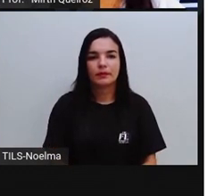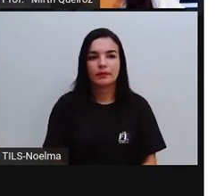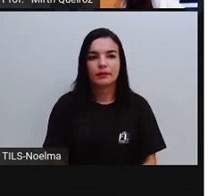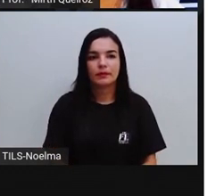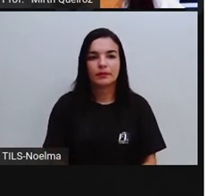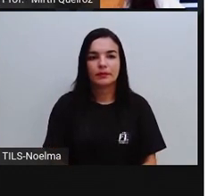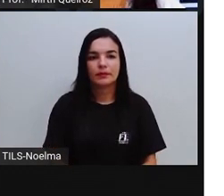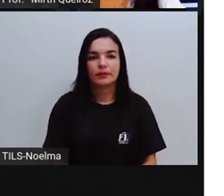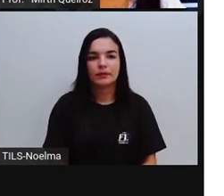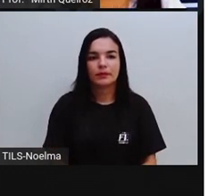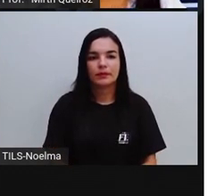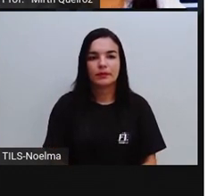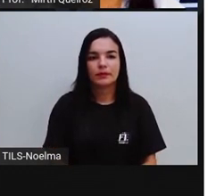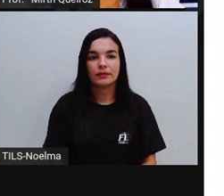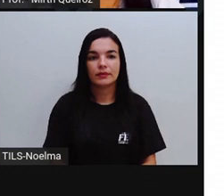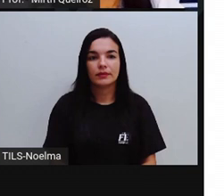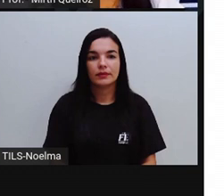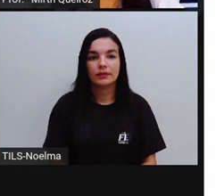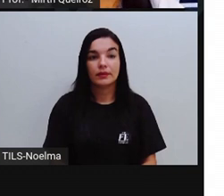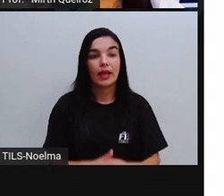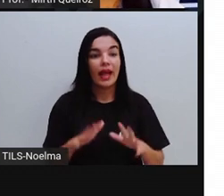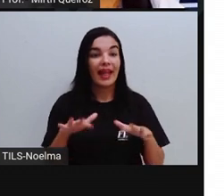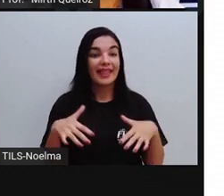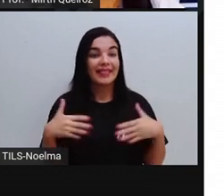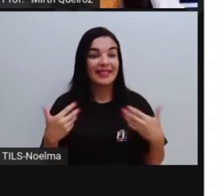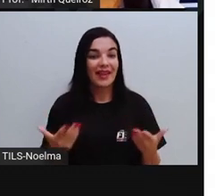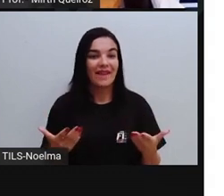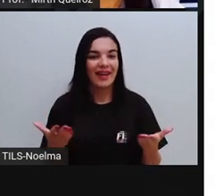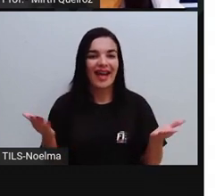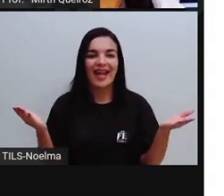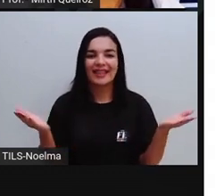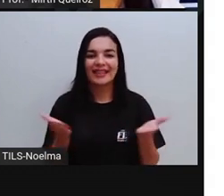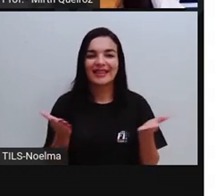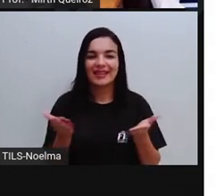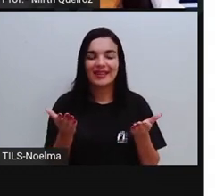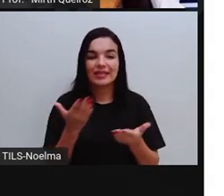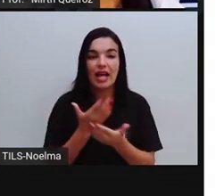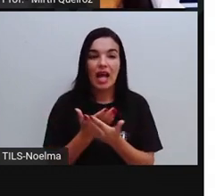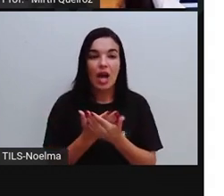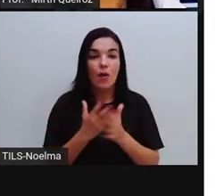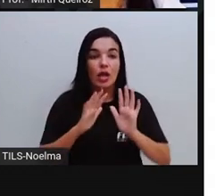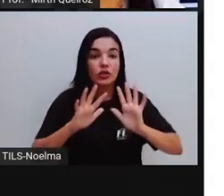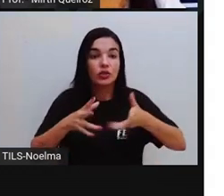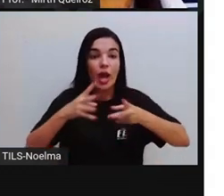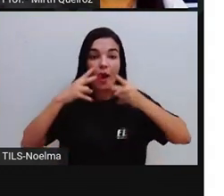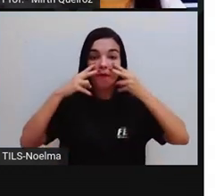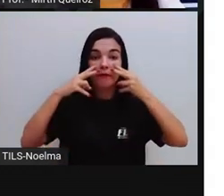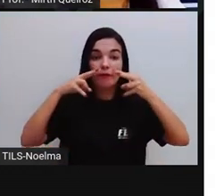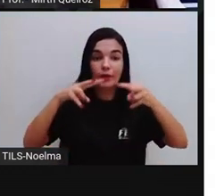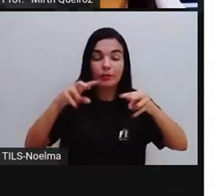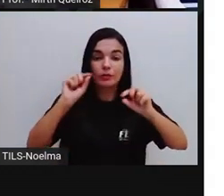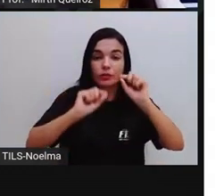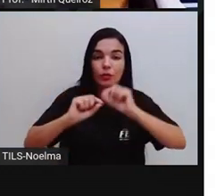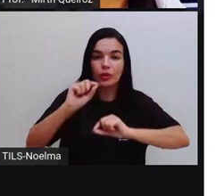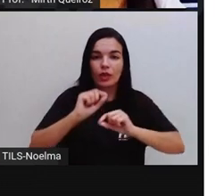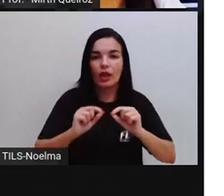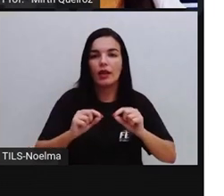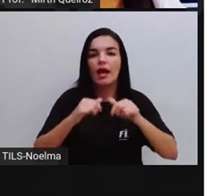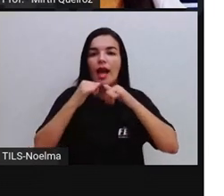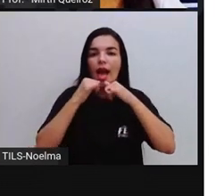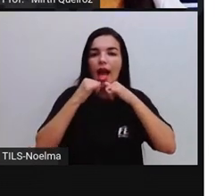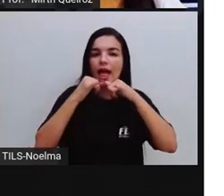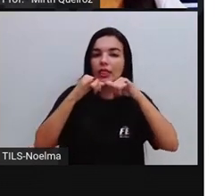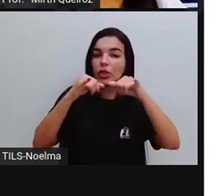Bom, gente, essa é a nossa aula. Nós que vimos aí o anúncio publicitário